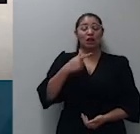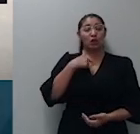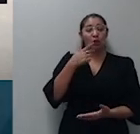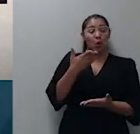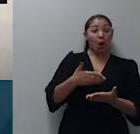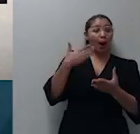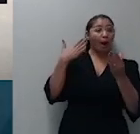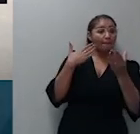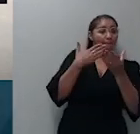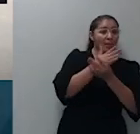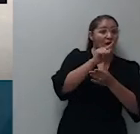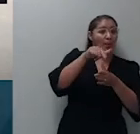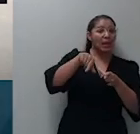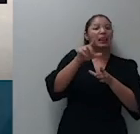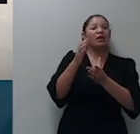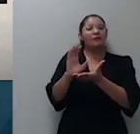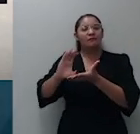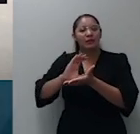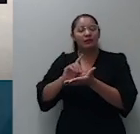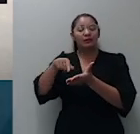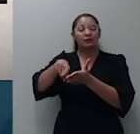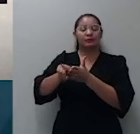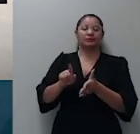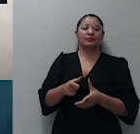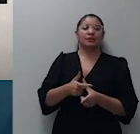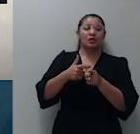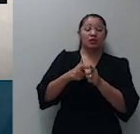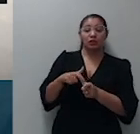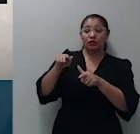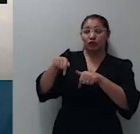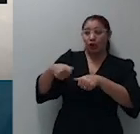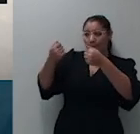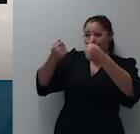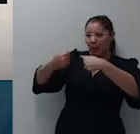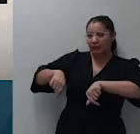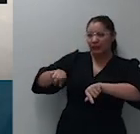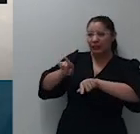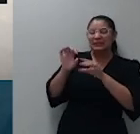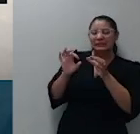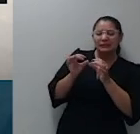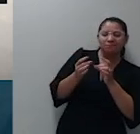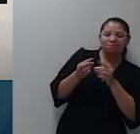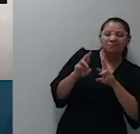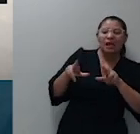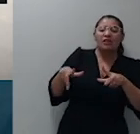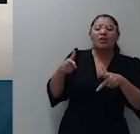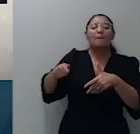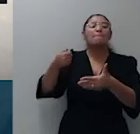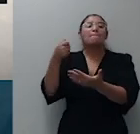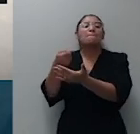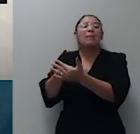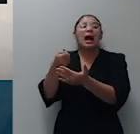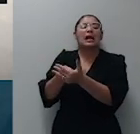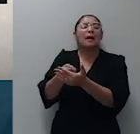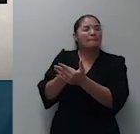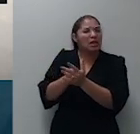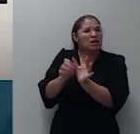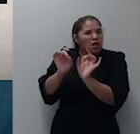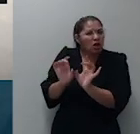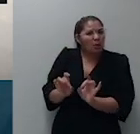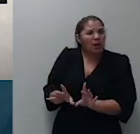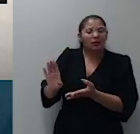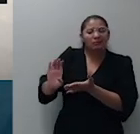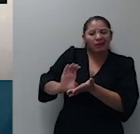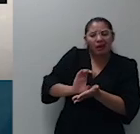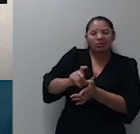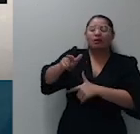credores expressamente estabelecido essa distinção de pagamento prioritário dos créditos trabalhistas